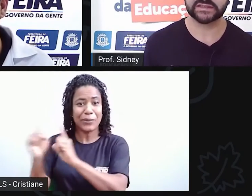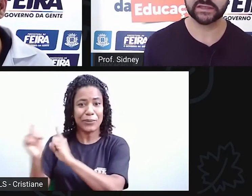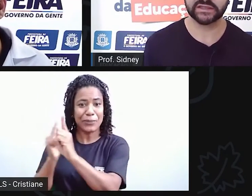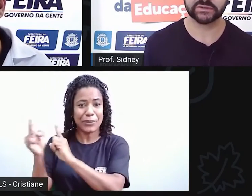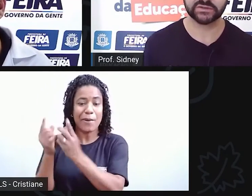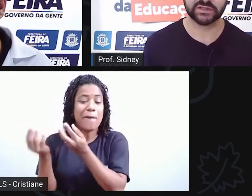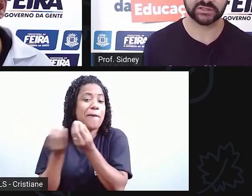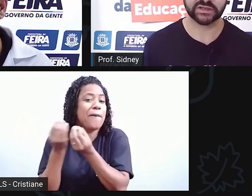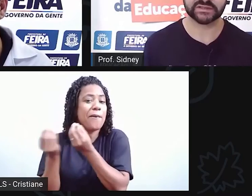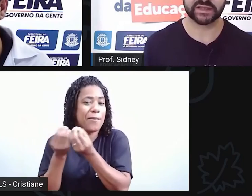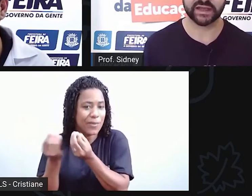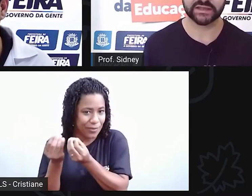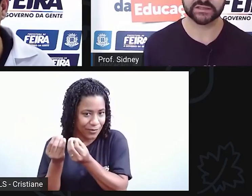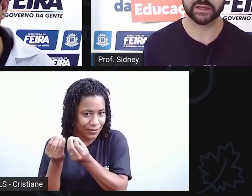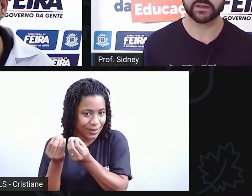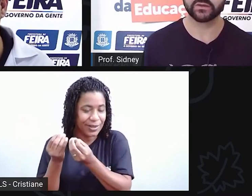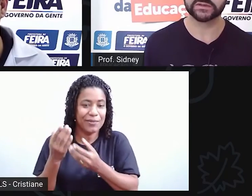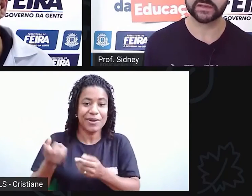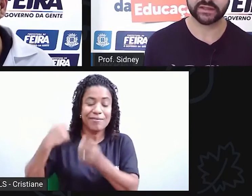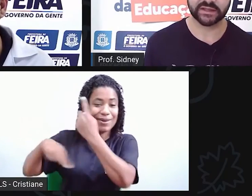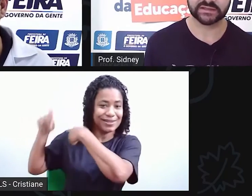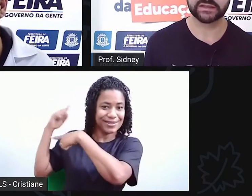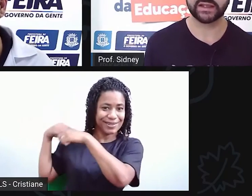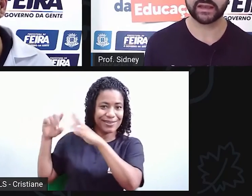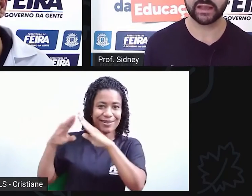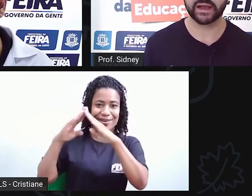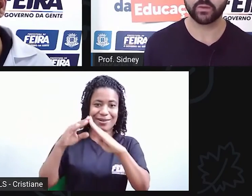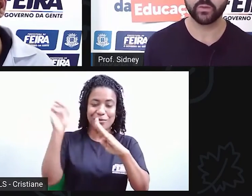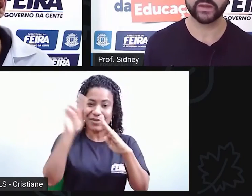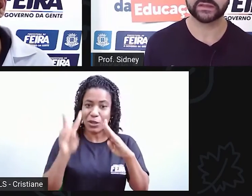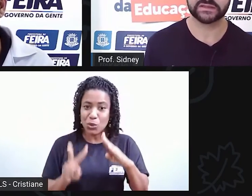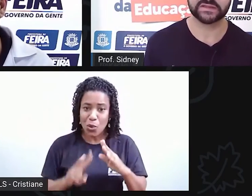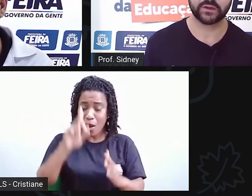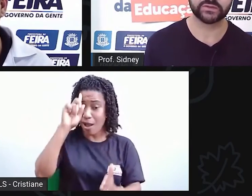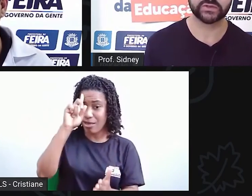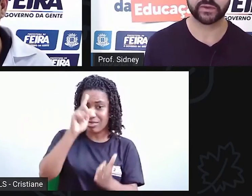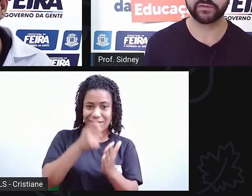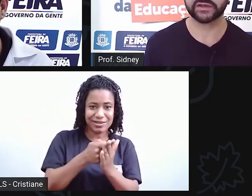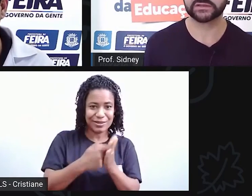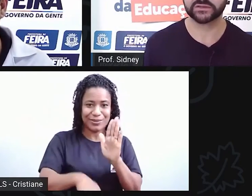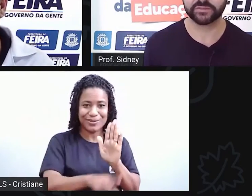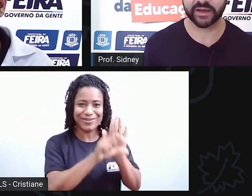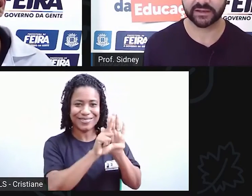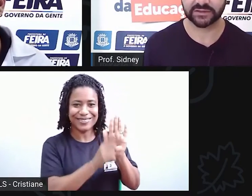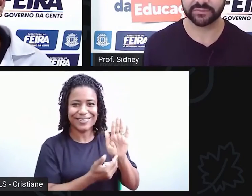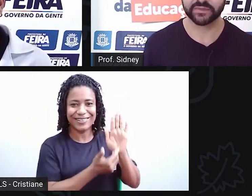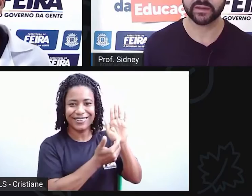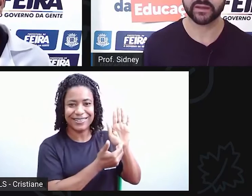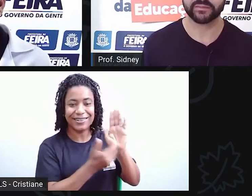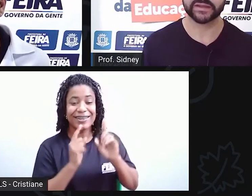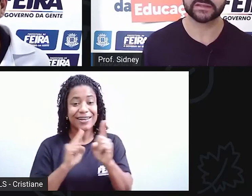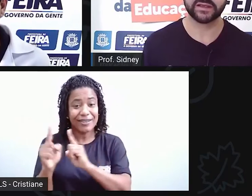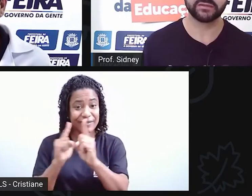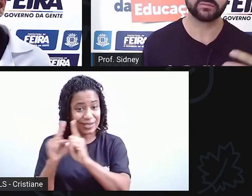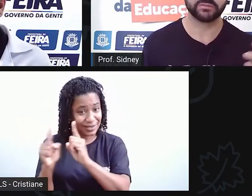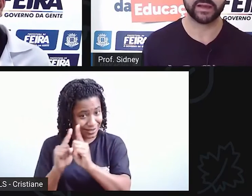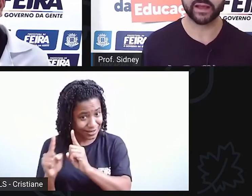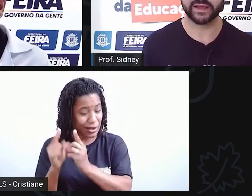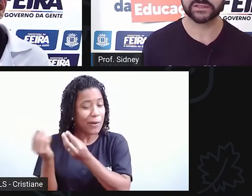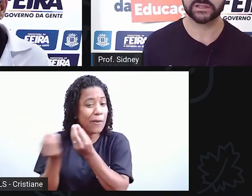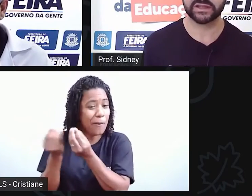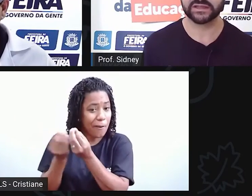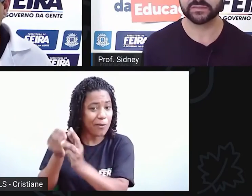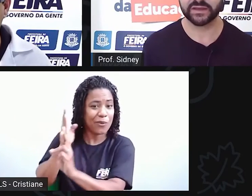eles decidem o destino da cidade. Com certeza teria alguma decisão sobre a Avenida Senhor dos Passos. Passei